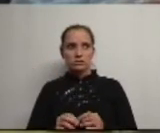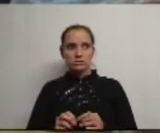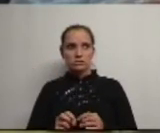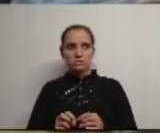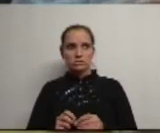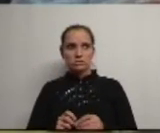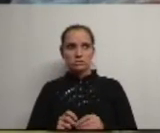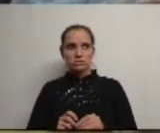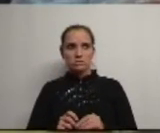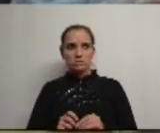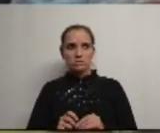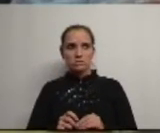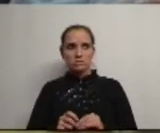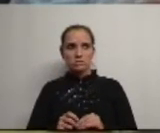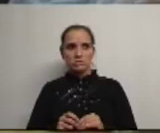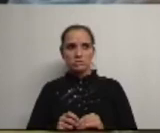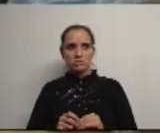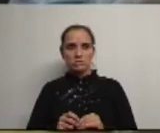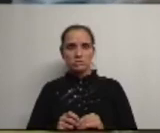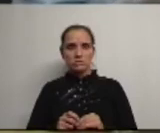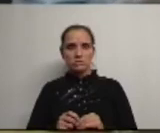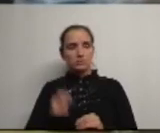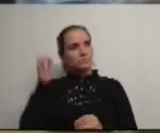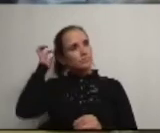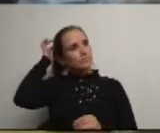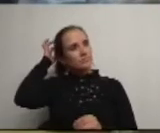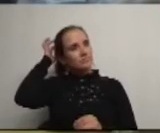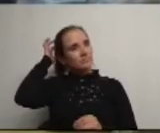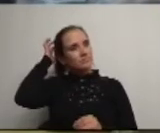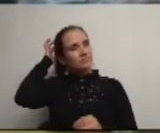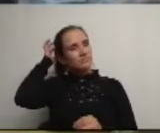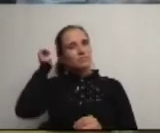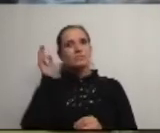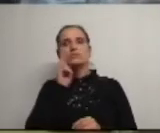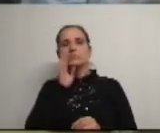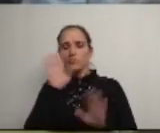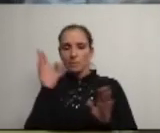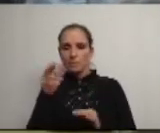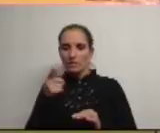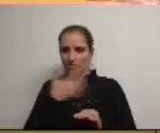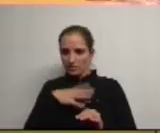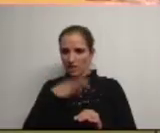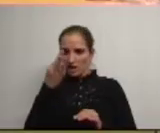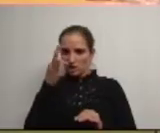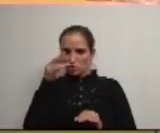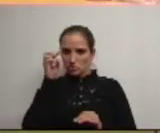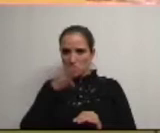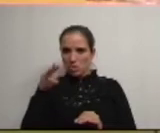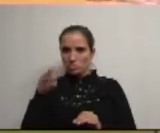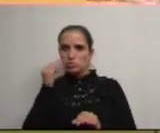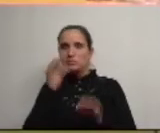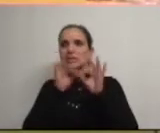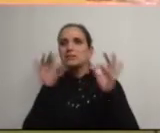exatamente pronto foi isso foi isso que disse desculpe mas assim é mais rápido então queriam de 14 milhões como o Dílhavo